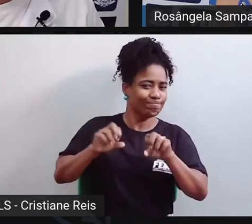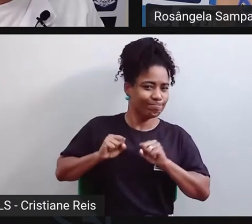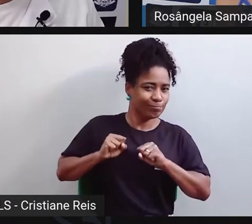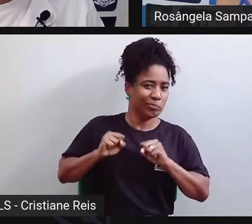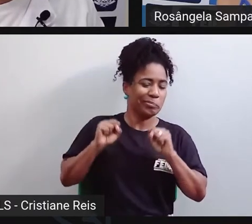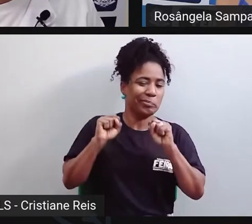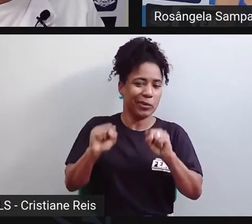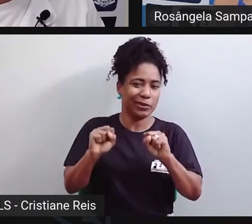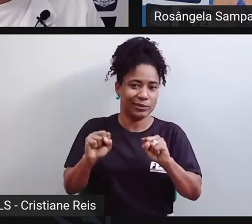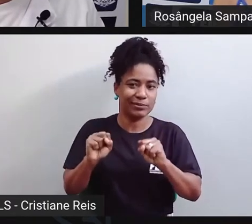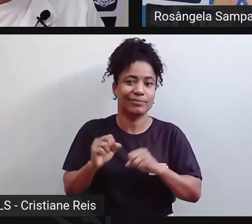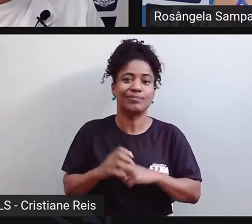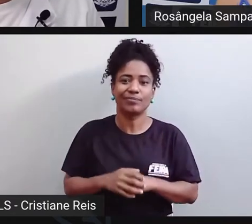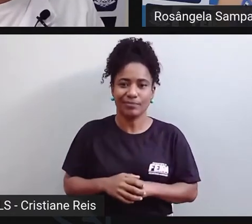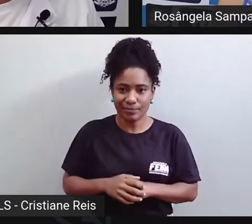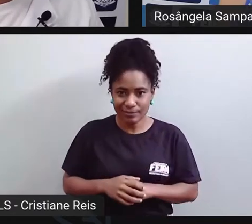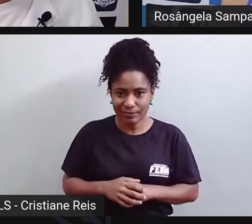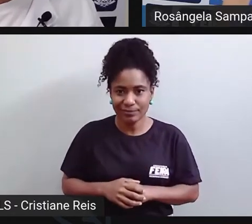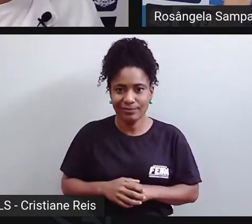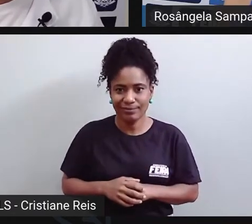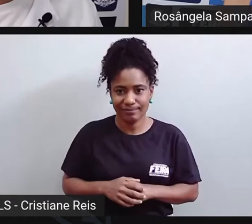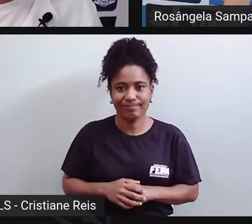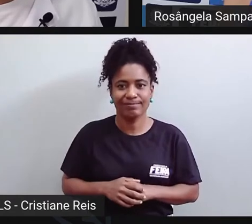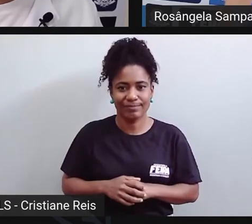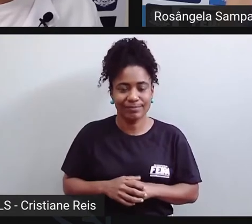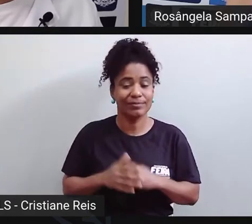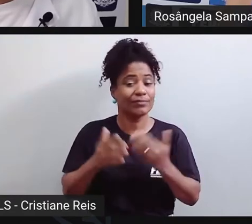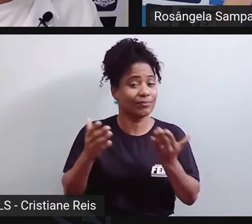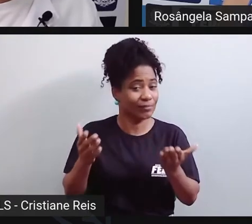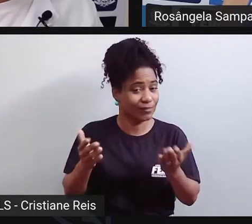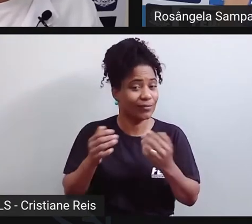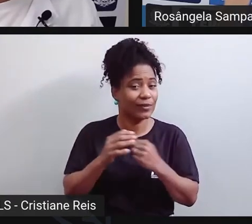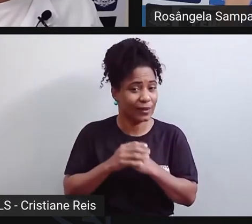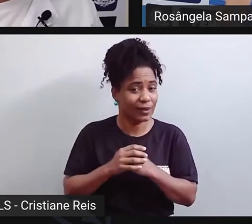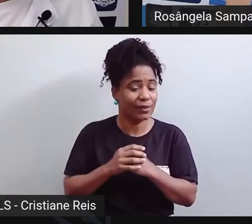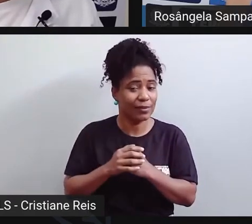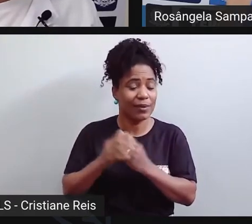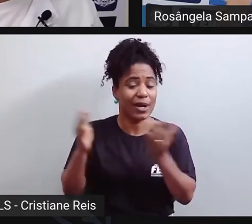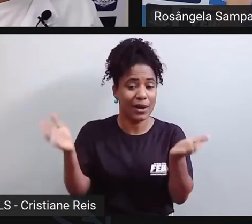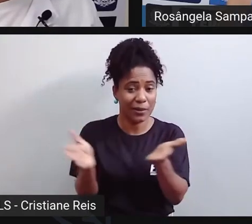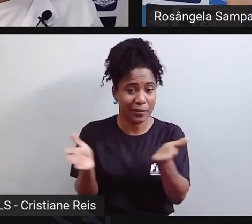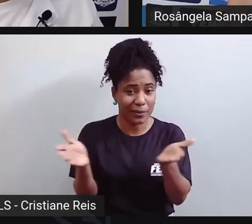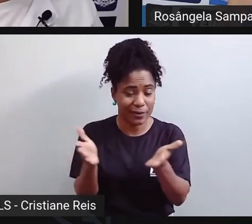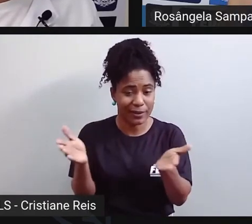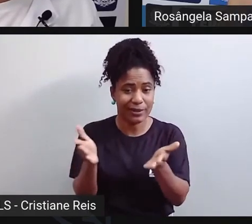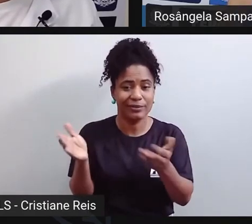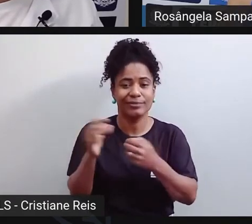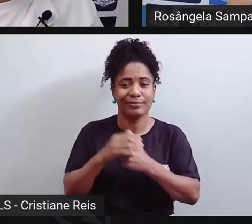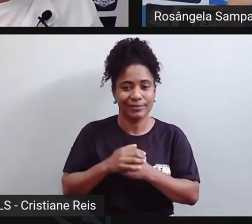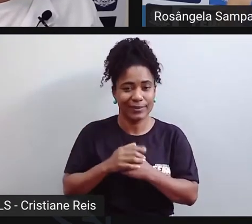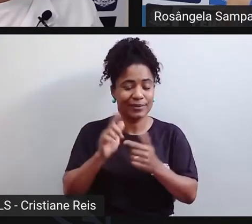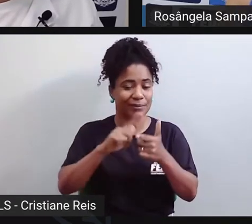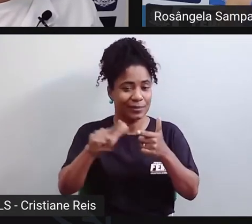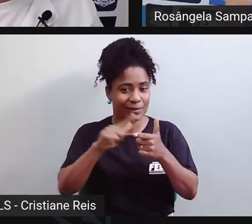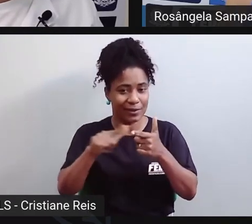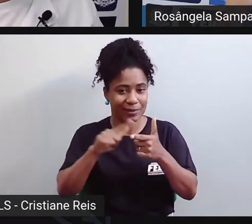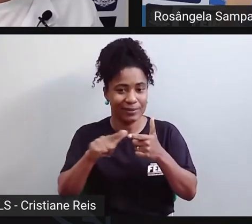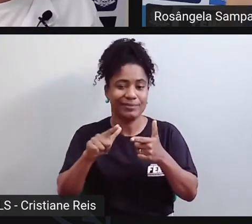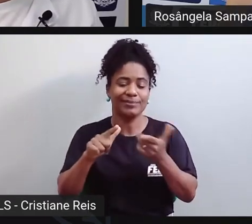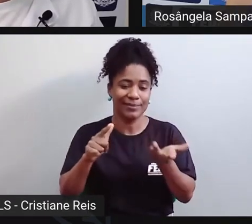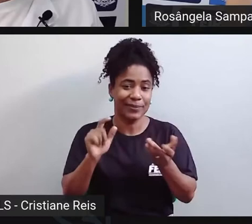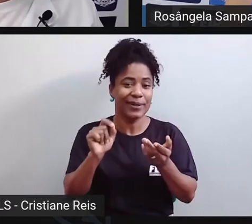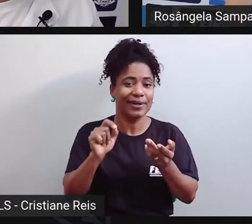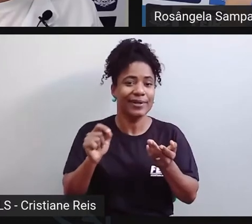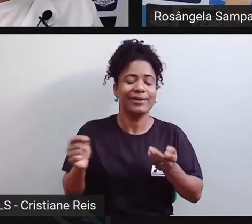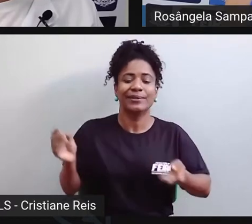As questões que mais atingem esse grupo ultimamente são as questões ligadas à ansiedade,